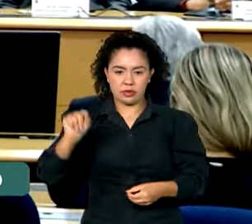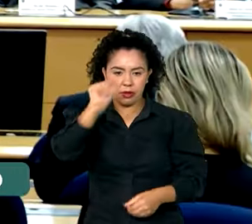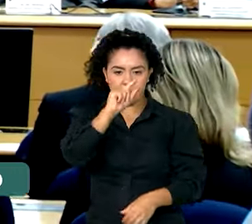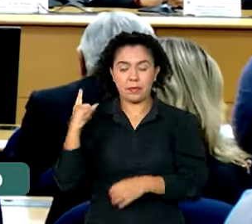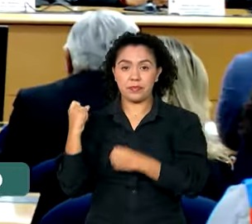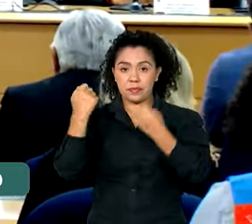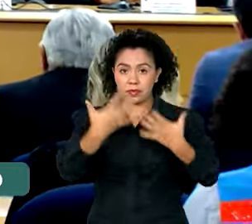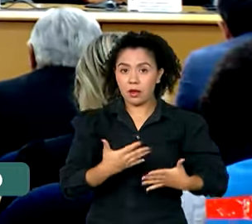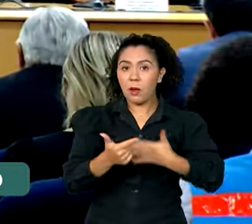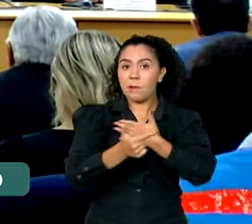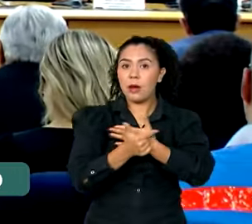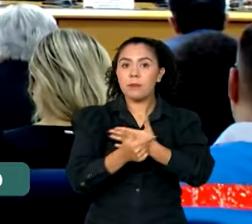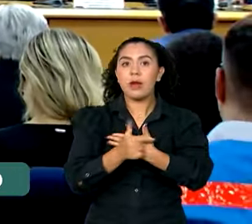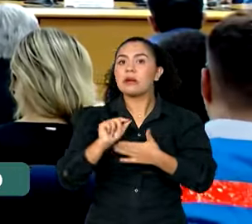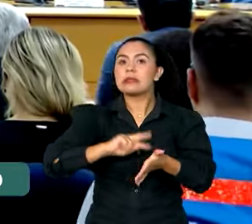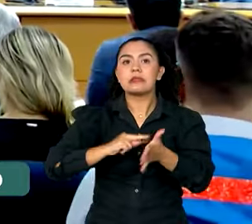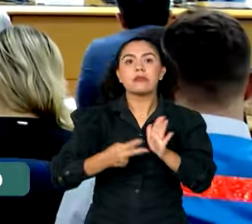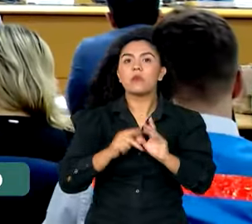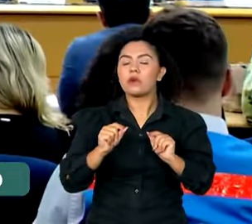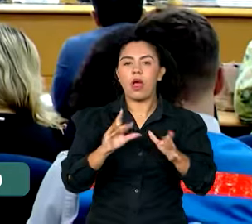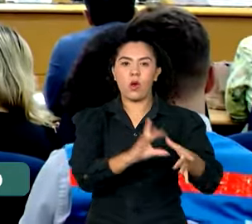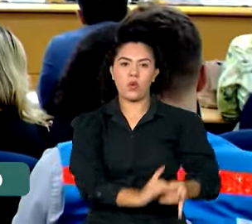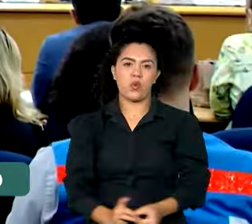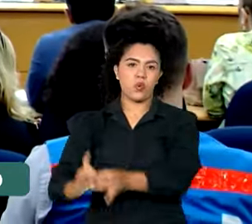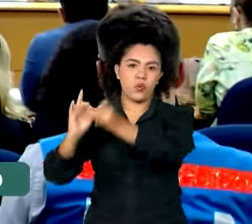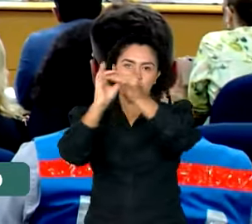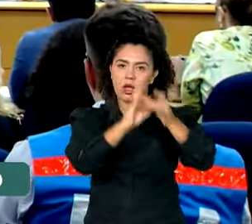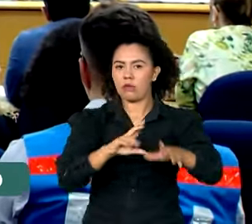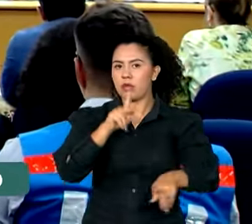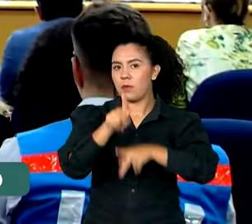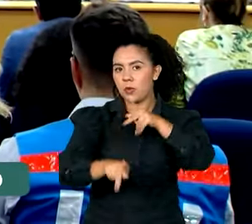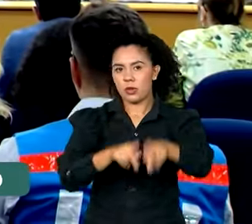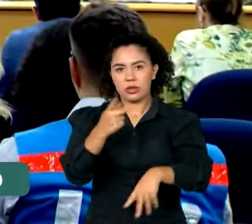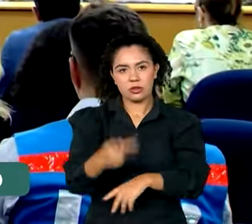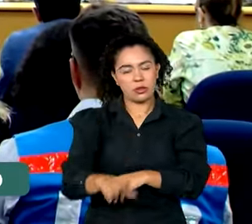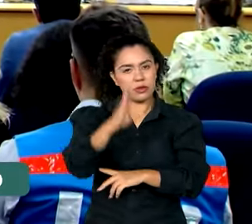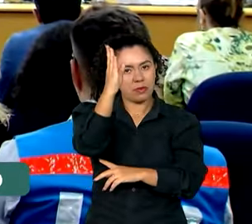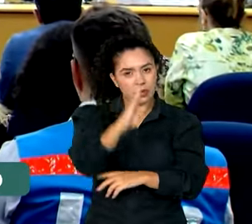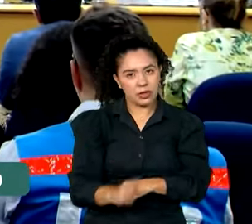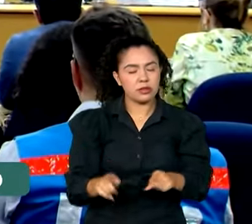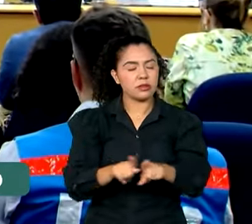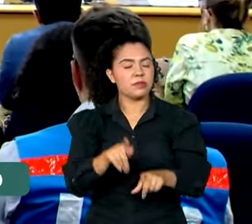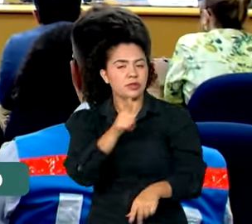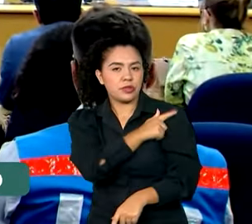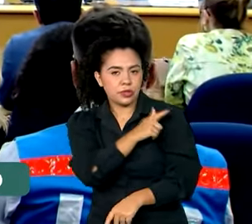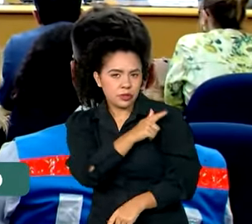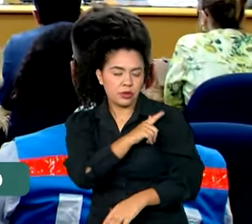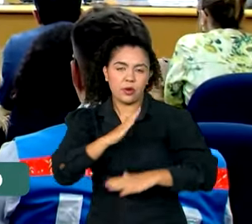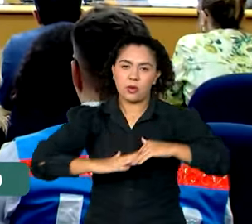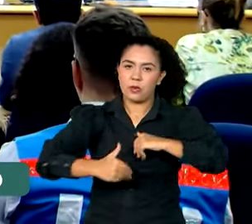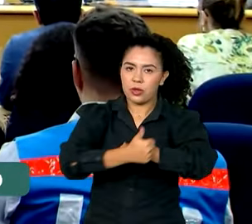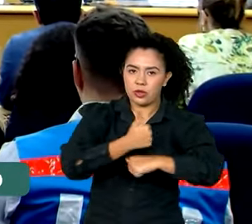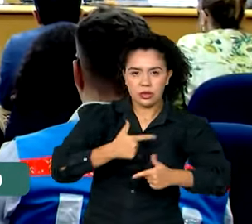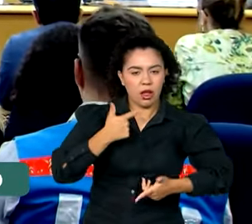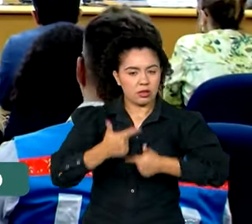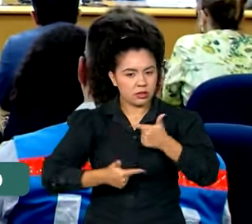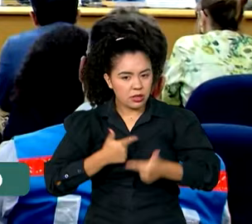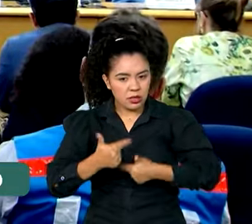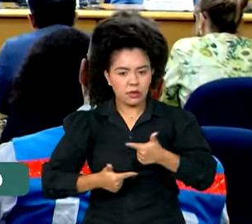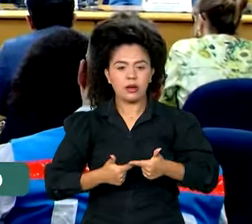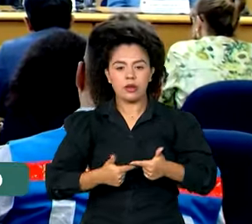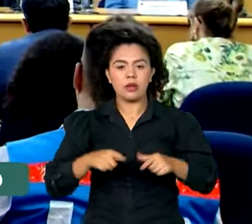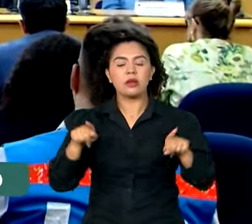papel e um momento de união, união de toda a população brasileira, dos gestores, trabalhadores, enfim, colocar o